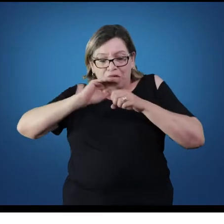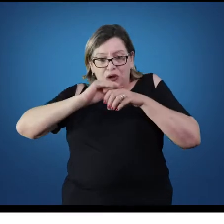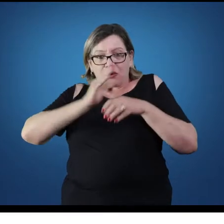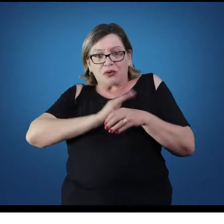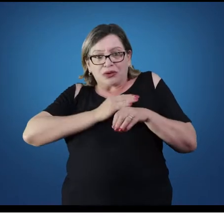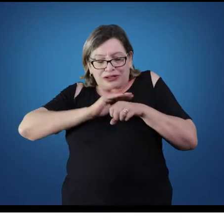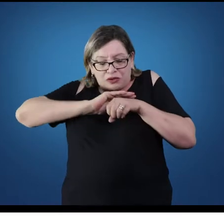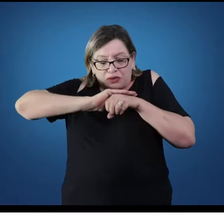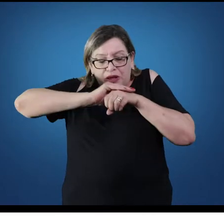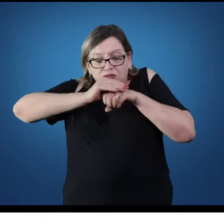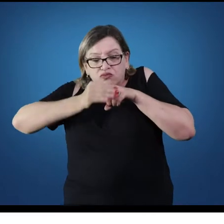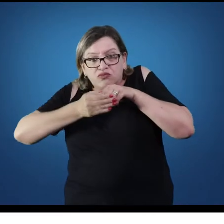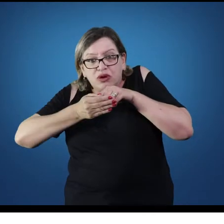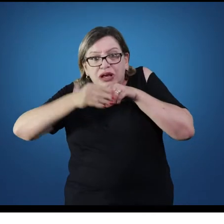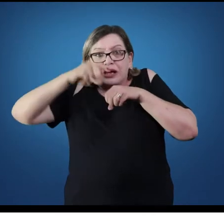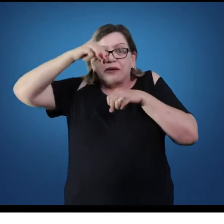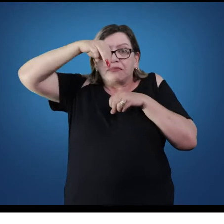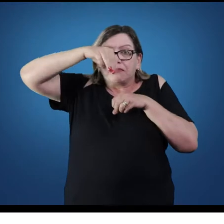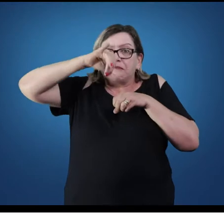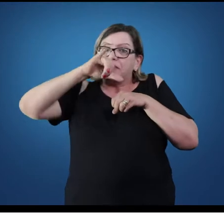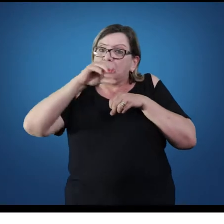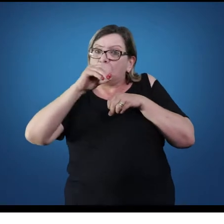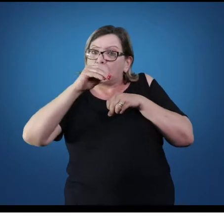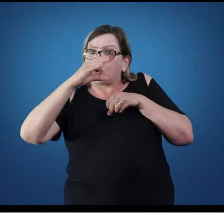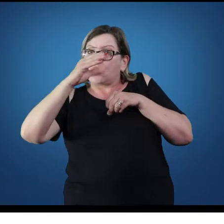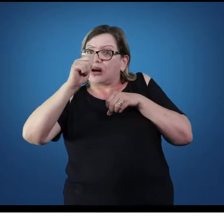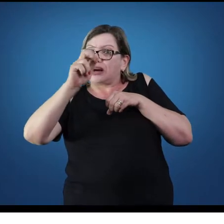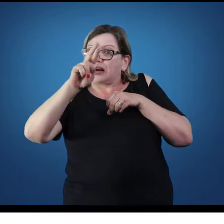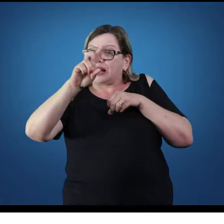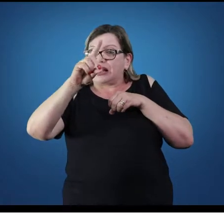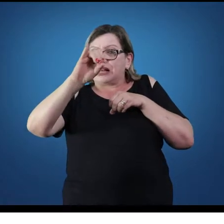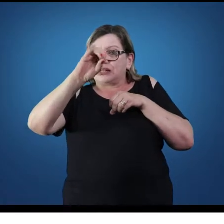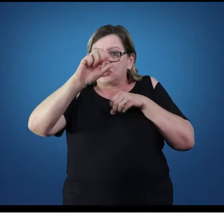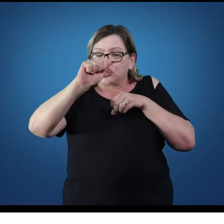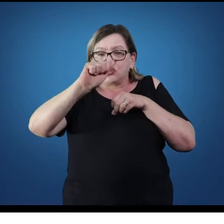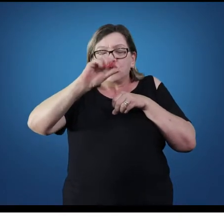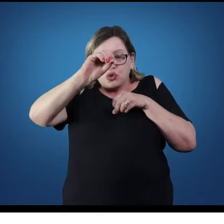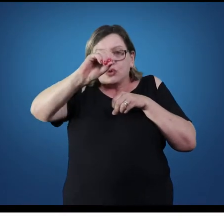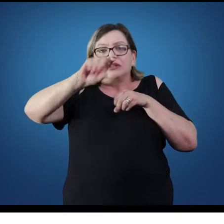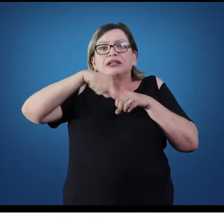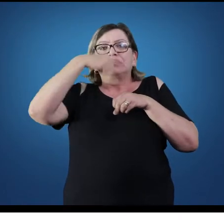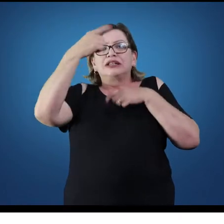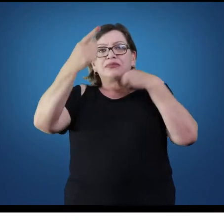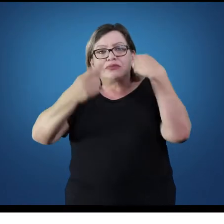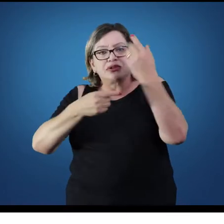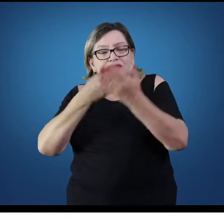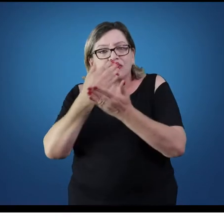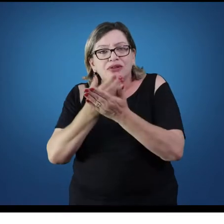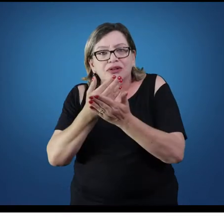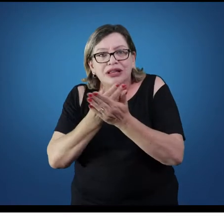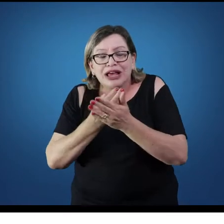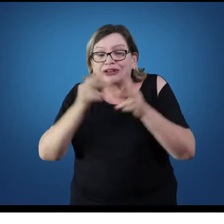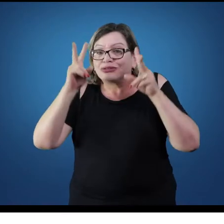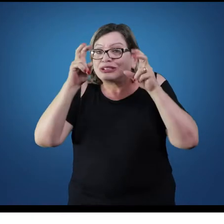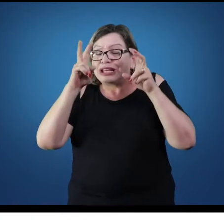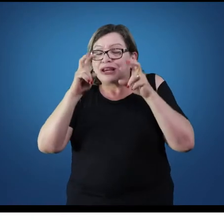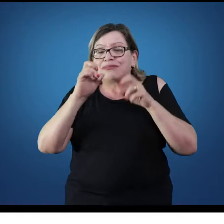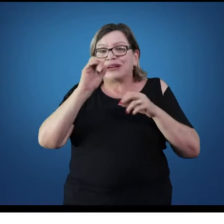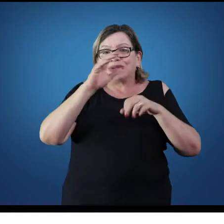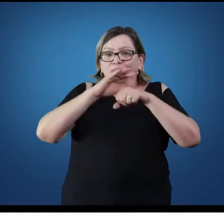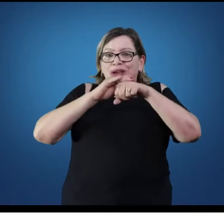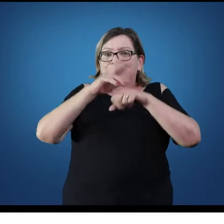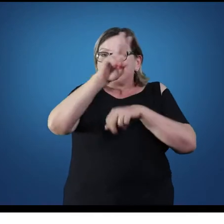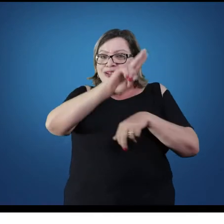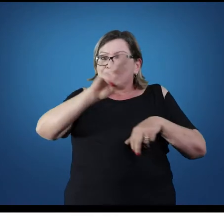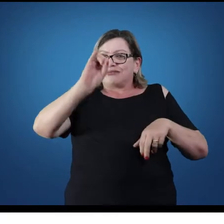chamado de miocárdio, que vocês vão ver principalmente no conteúdo que a gente tem sobre infarto, o que ocorre com